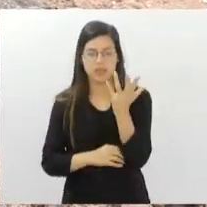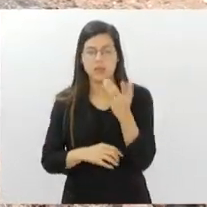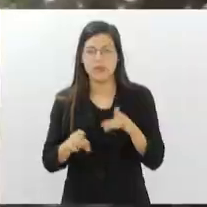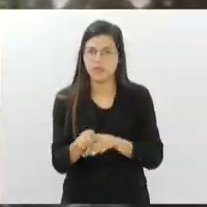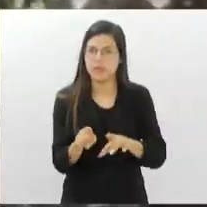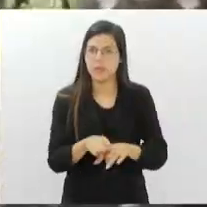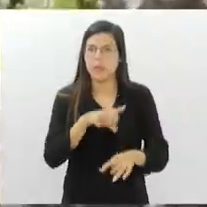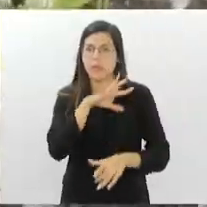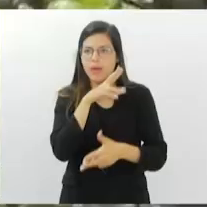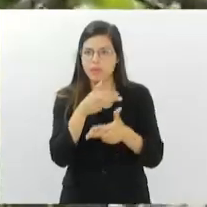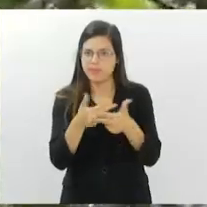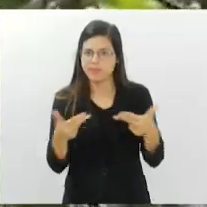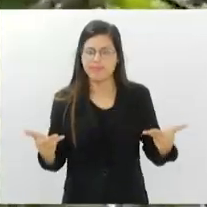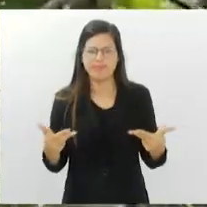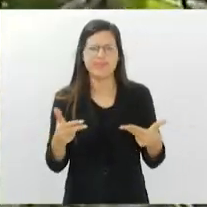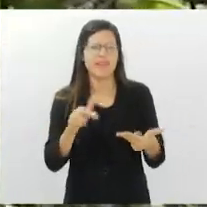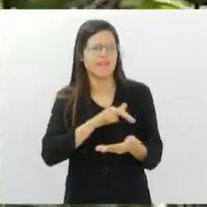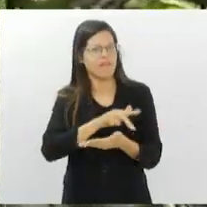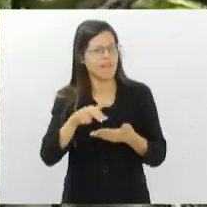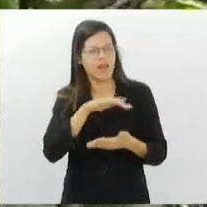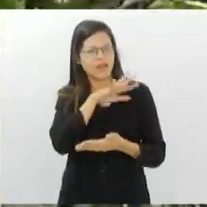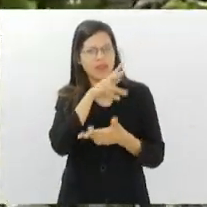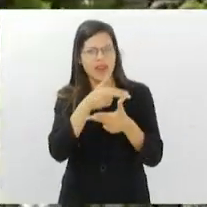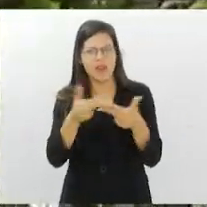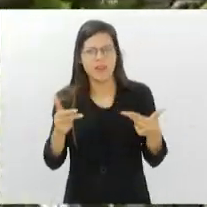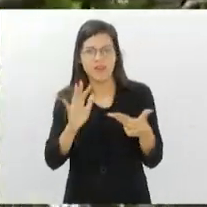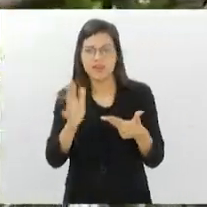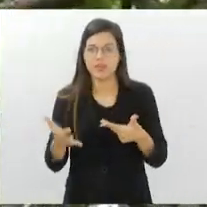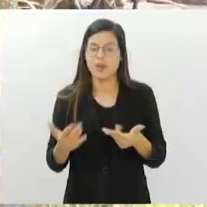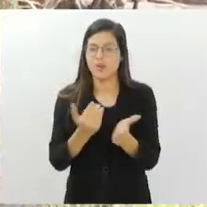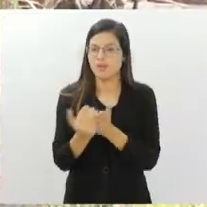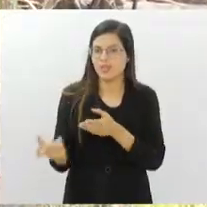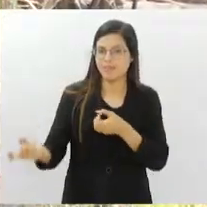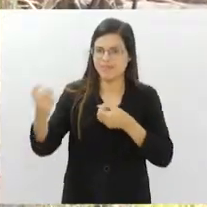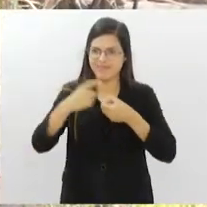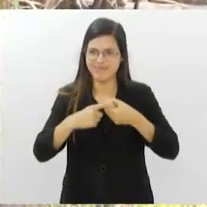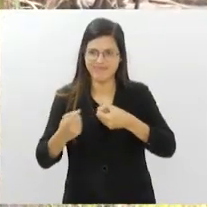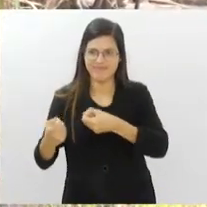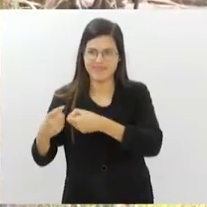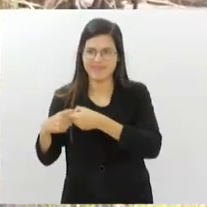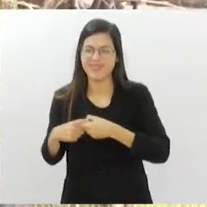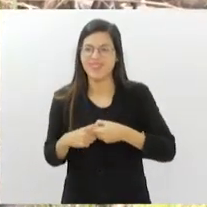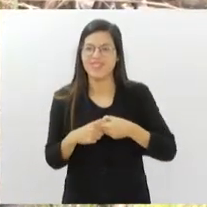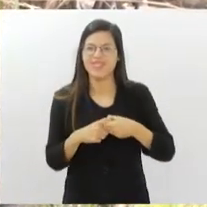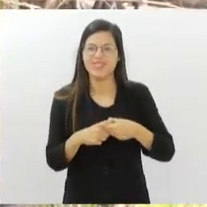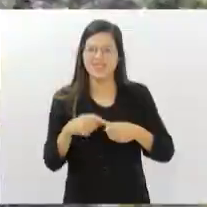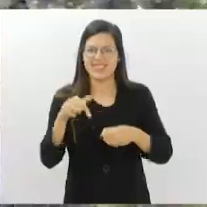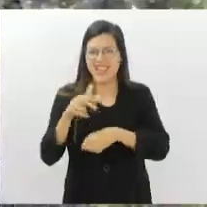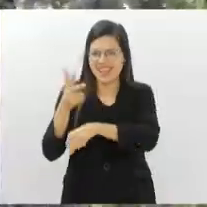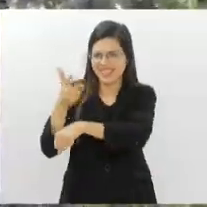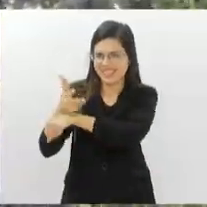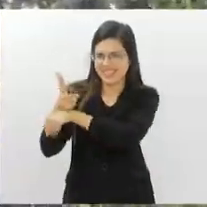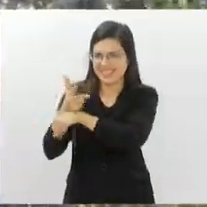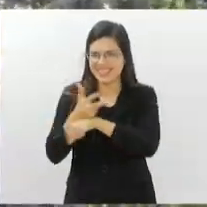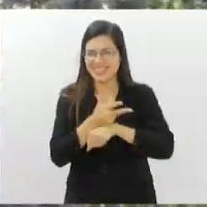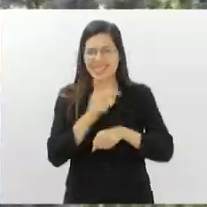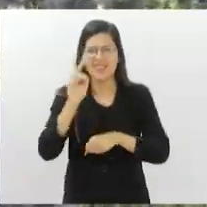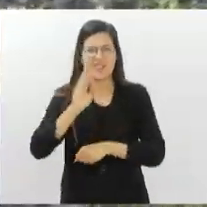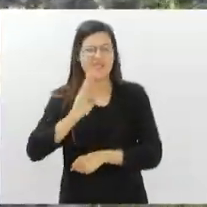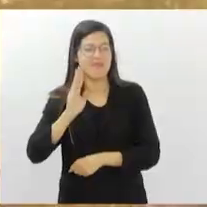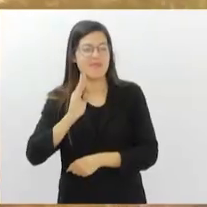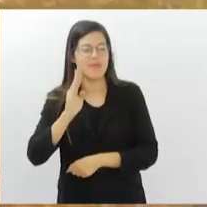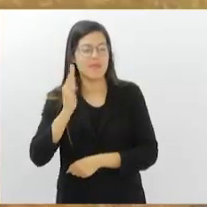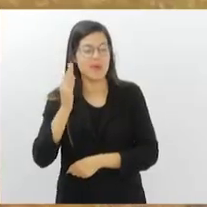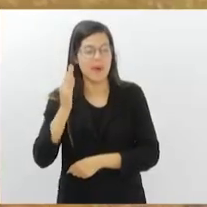local. Muitos animais silvestres já começam a reaparecer, constantemente flagrados pelas câmeras do biólogo e sua